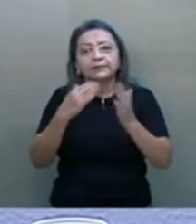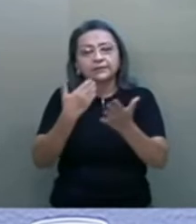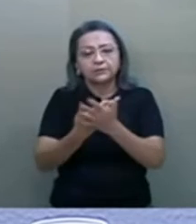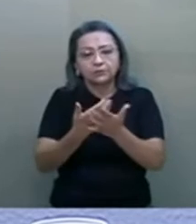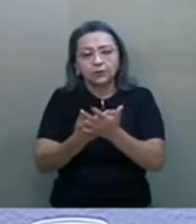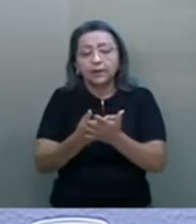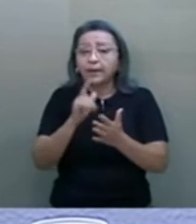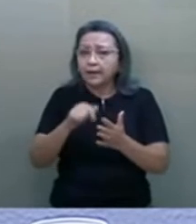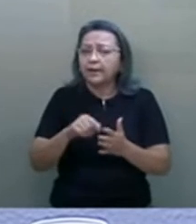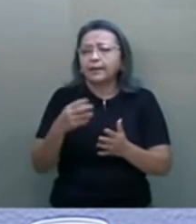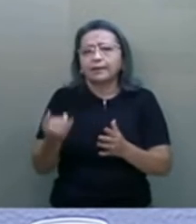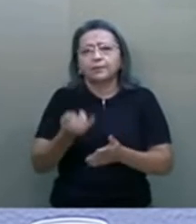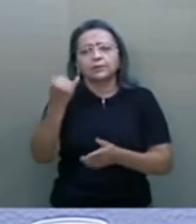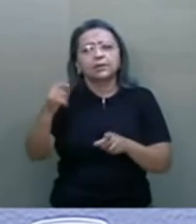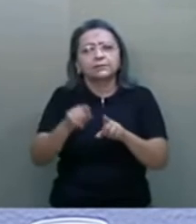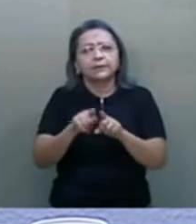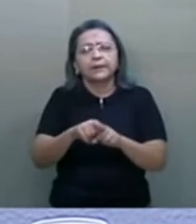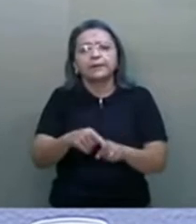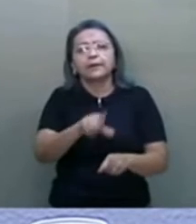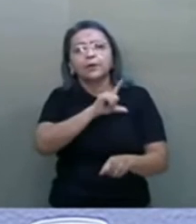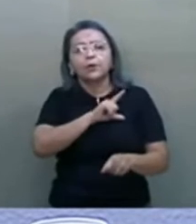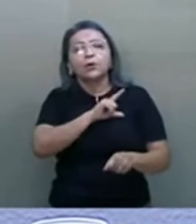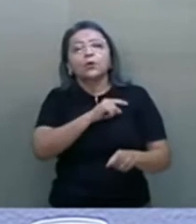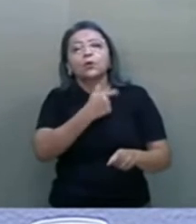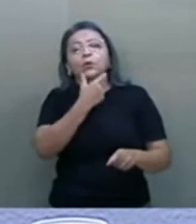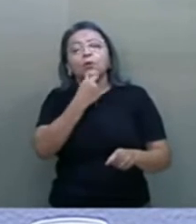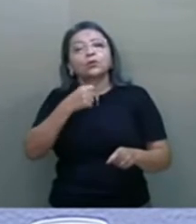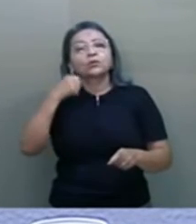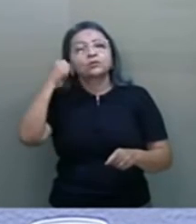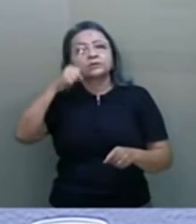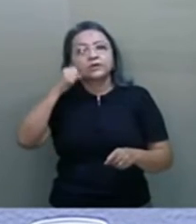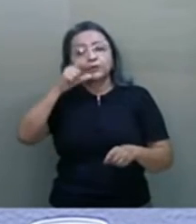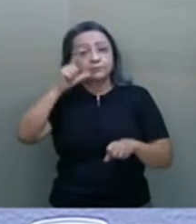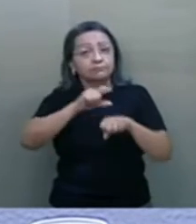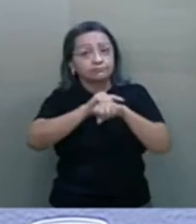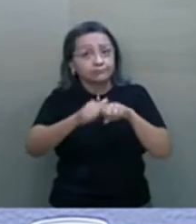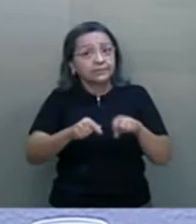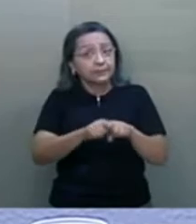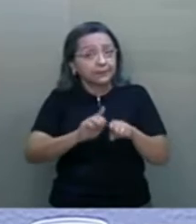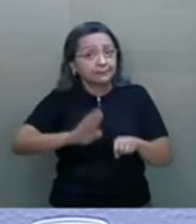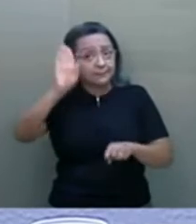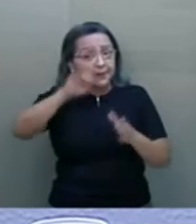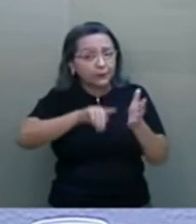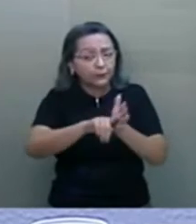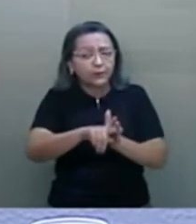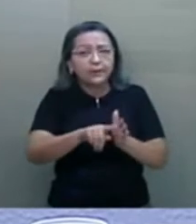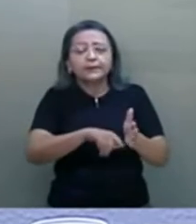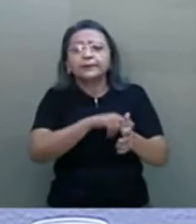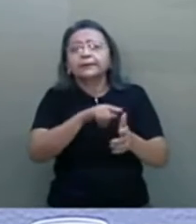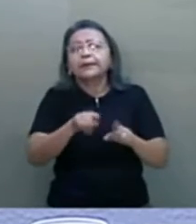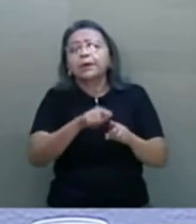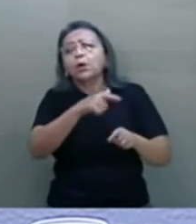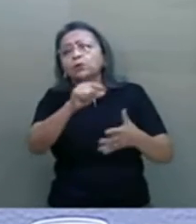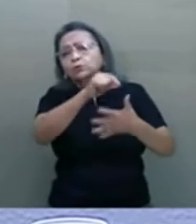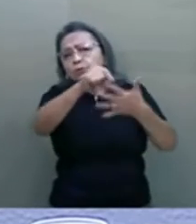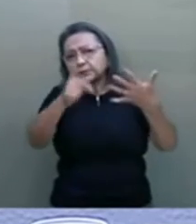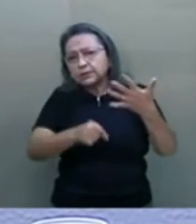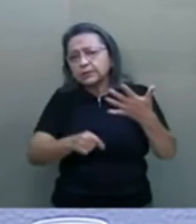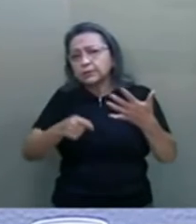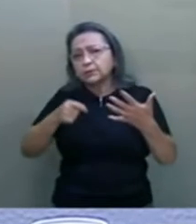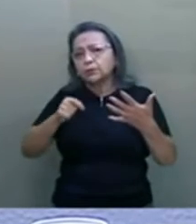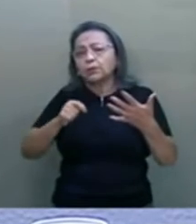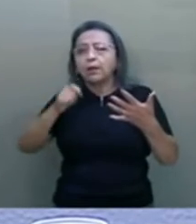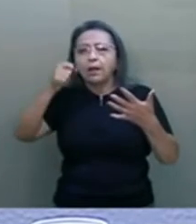questão importante, levantada pelo senador Espírito de Amin. Além de outros itens do leilão que também são relevantes.